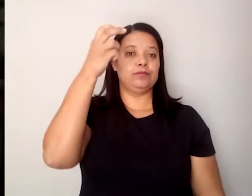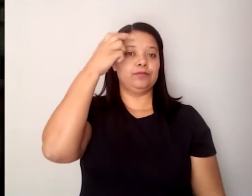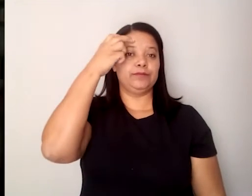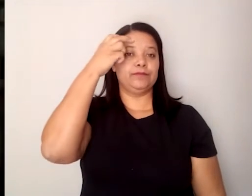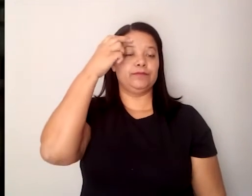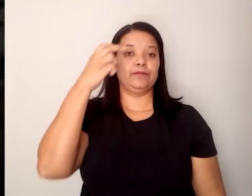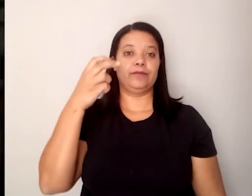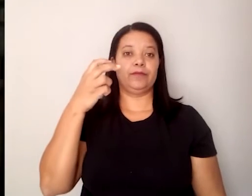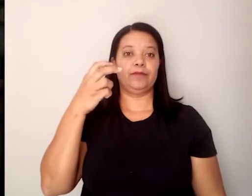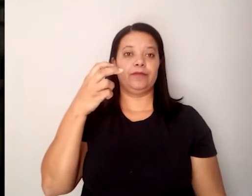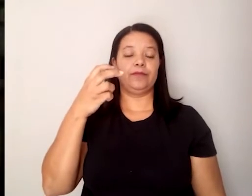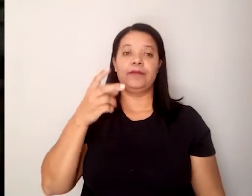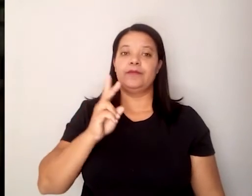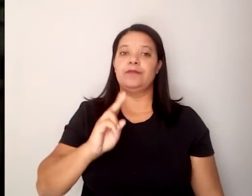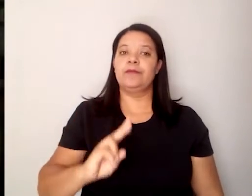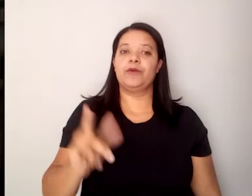diferença e na repetição?